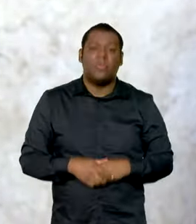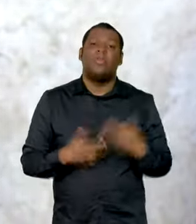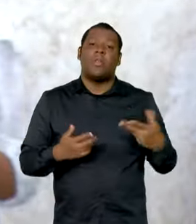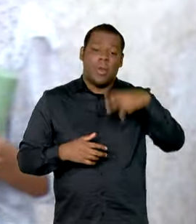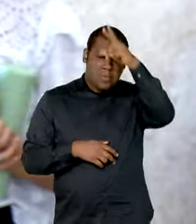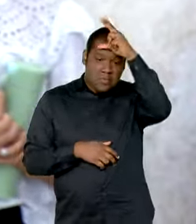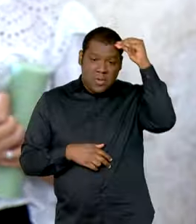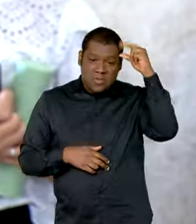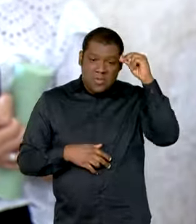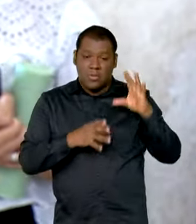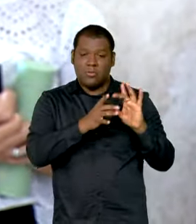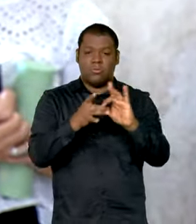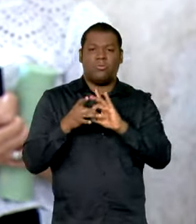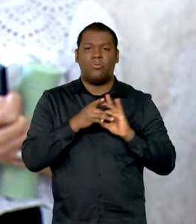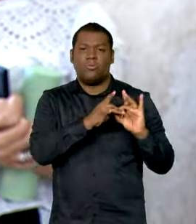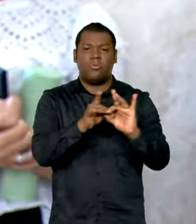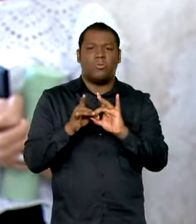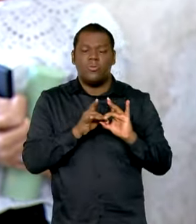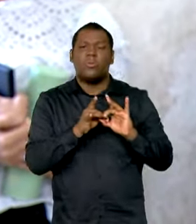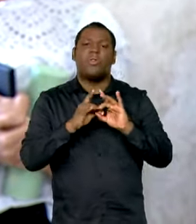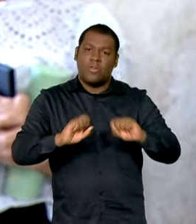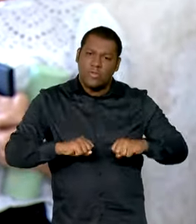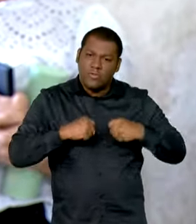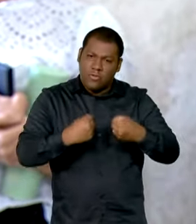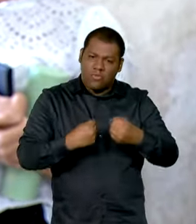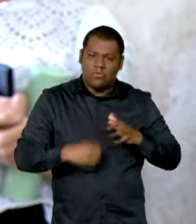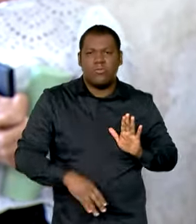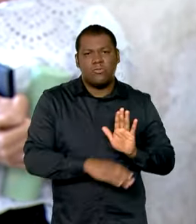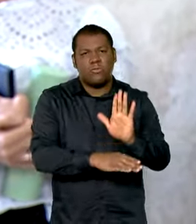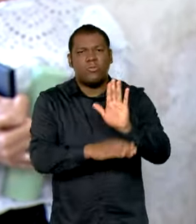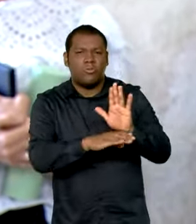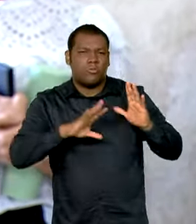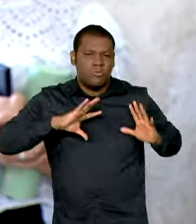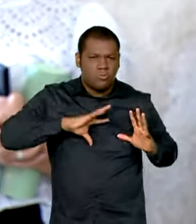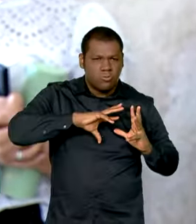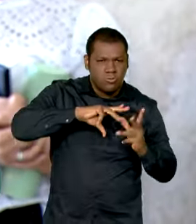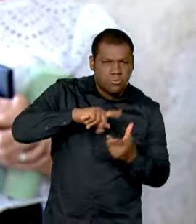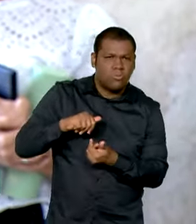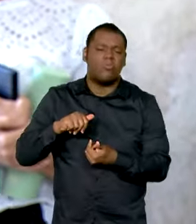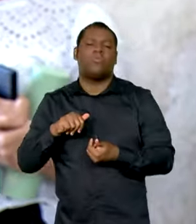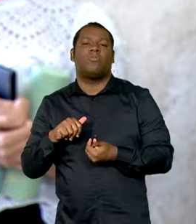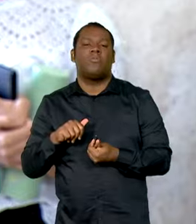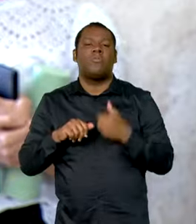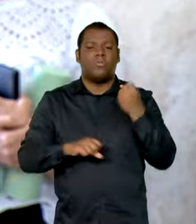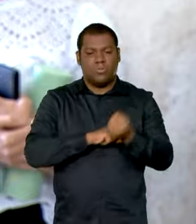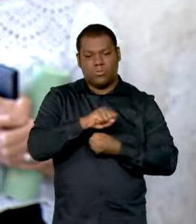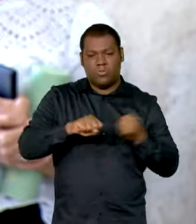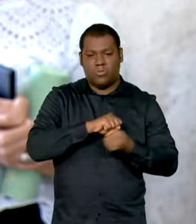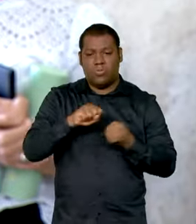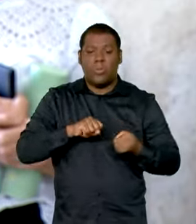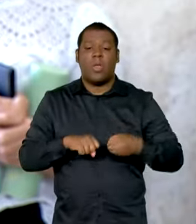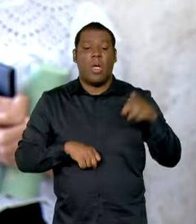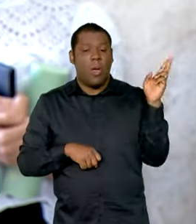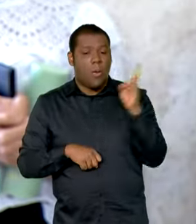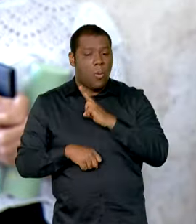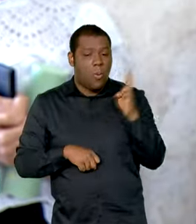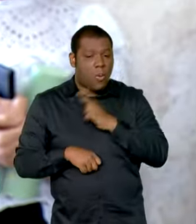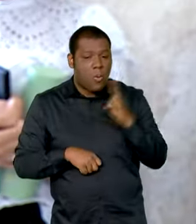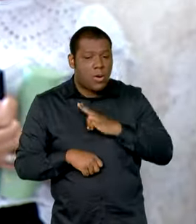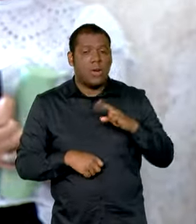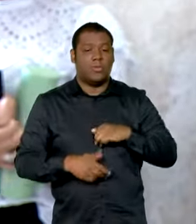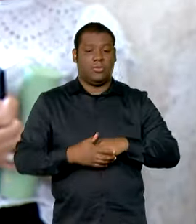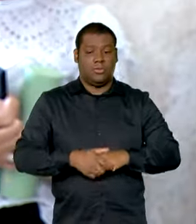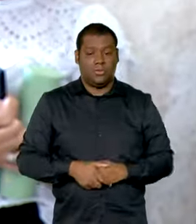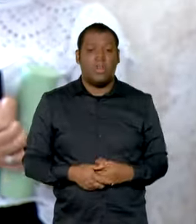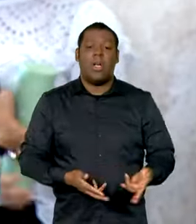para melhorar o nosso ambiente, o nosso planeta em que vivemos, ela é urgente e ela é